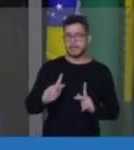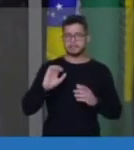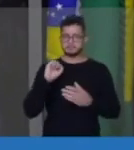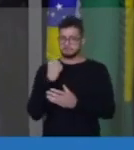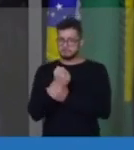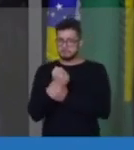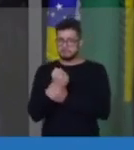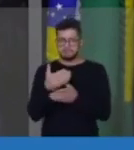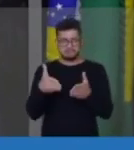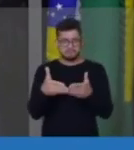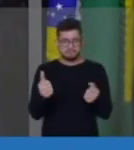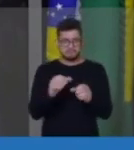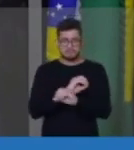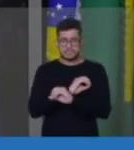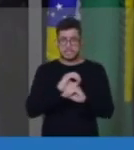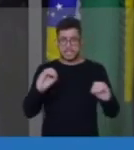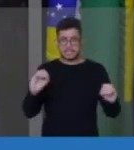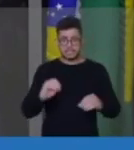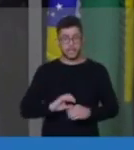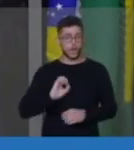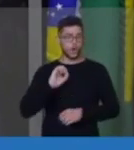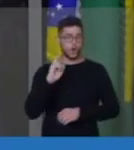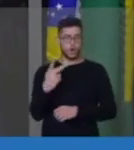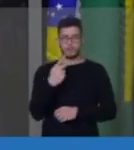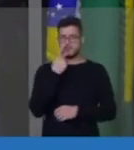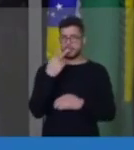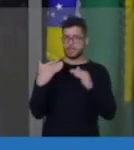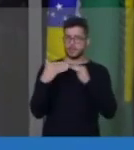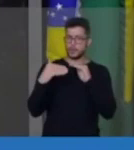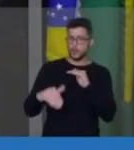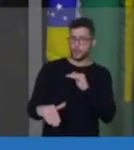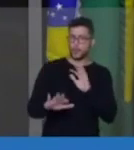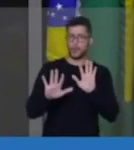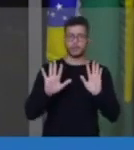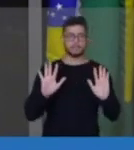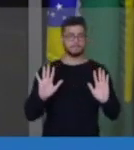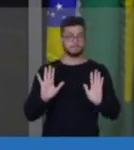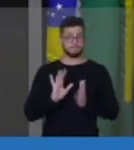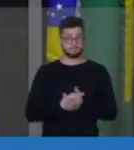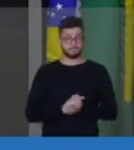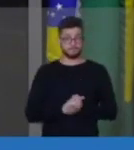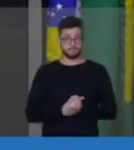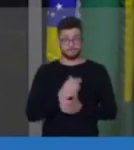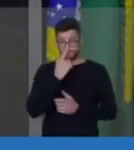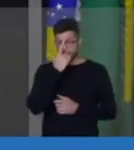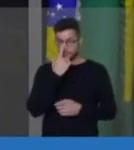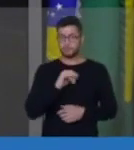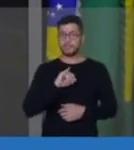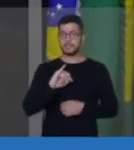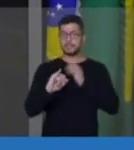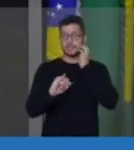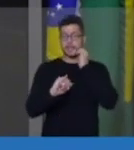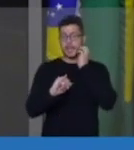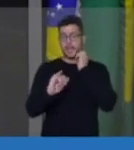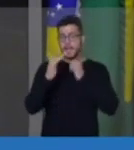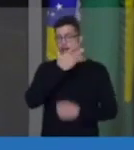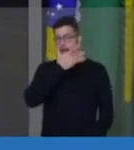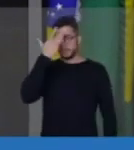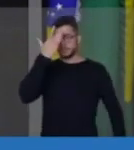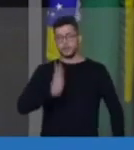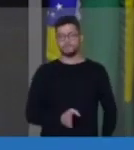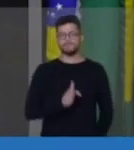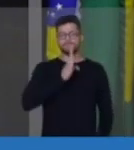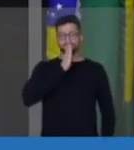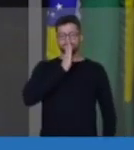Para repudiar o terrorismo. Aquele que se omite deixa claro qual é a sua